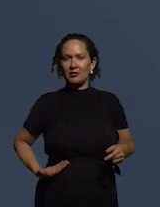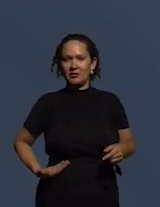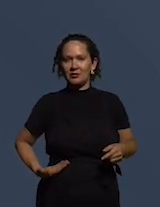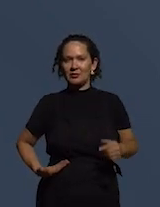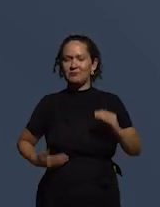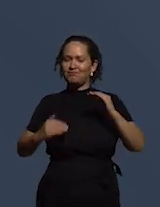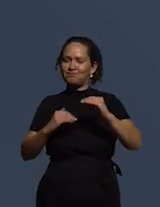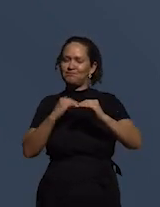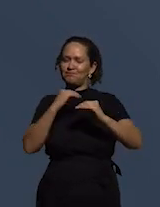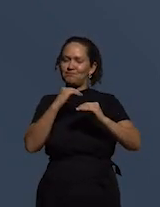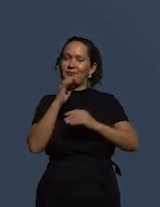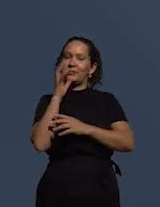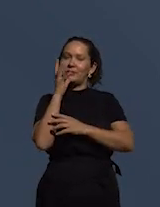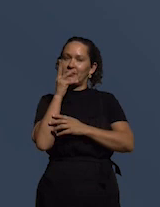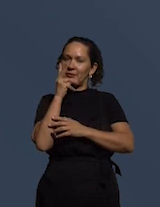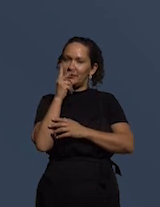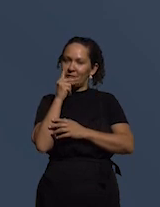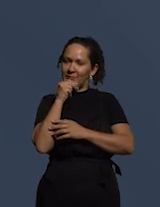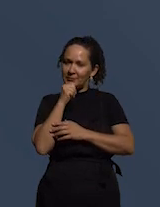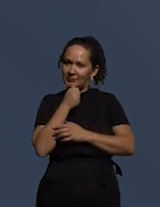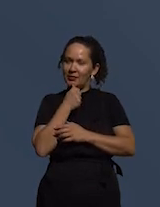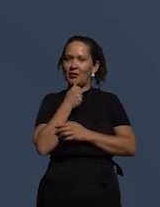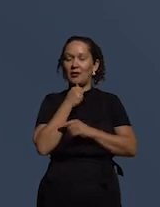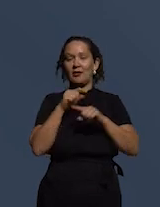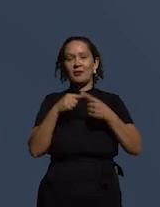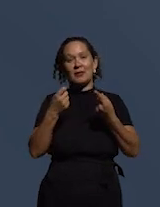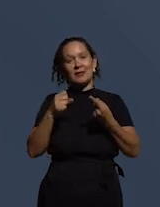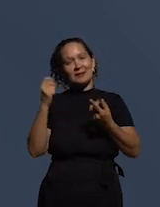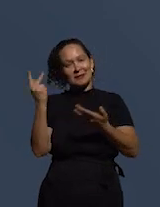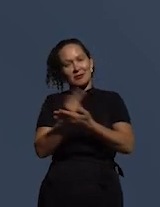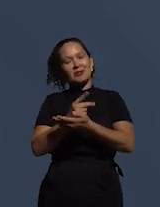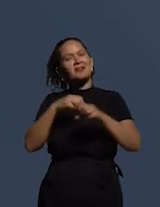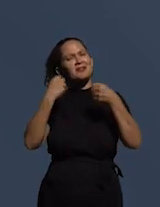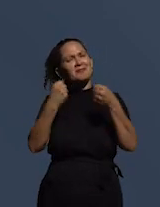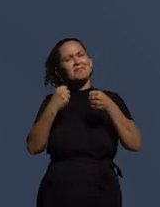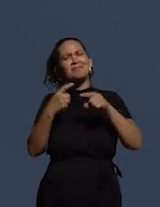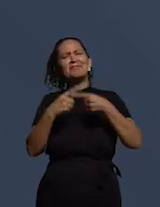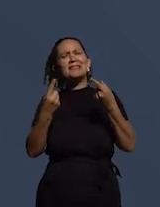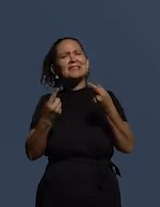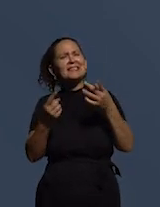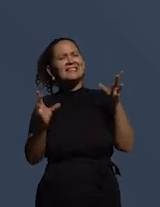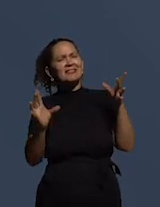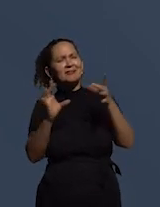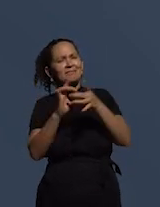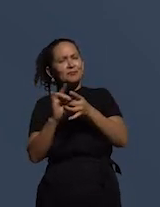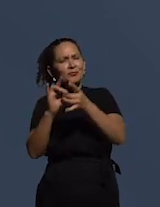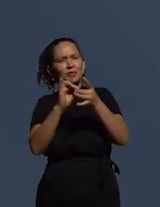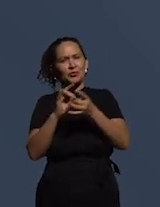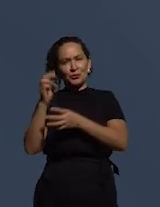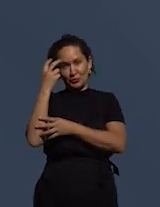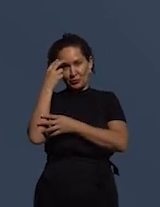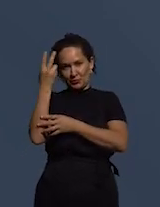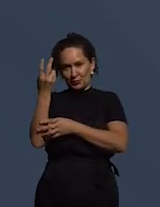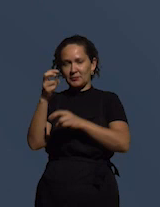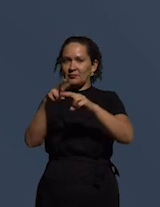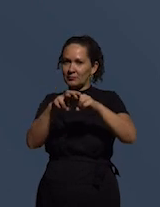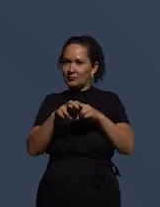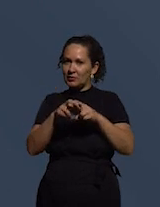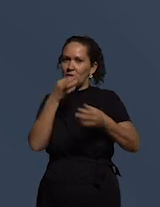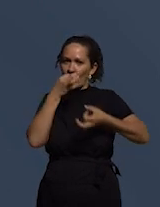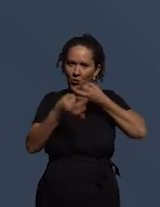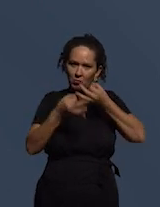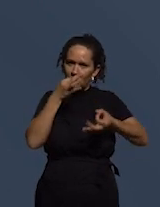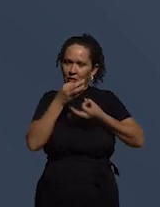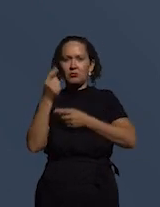processo muito longo que tem que acontecer porque ele está entrincheirado na cultura e é por isso que é muito crítico